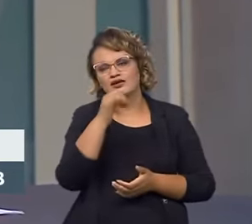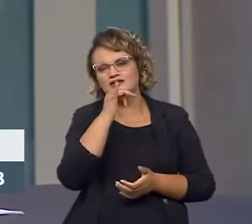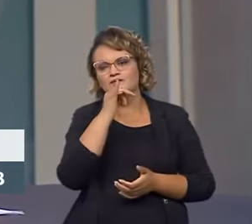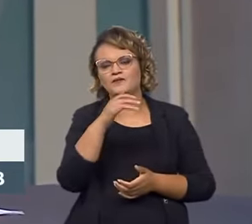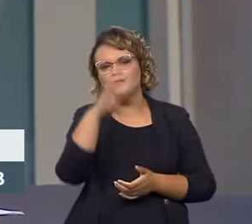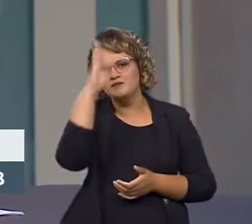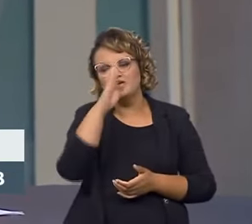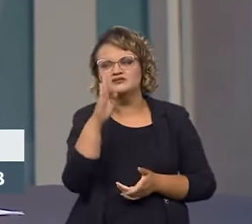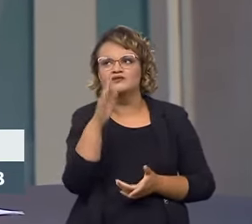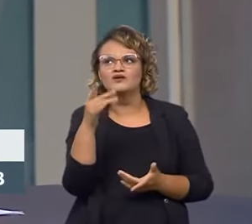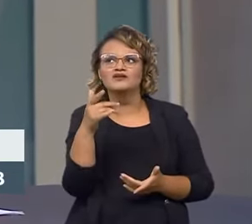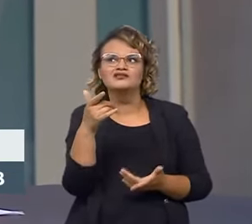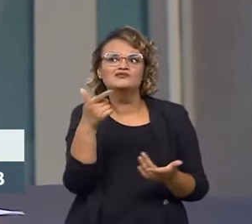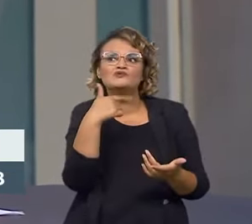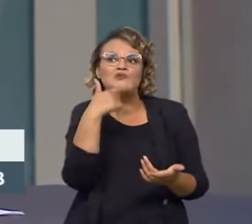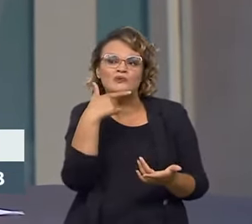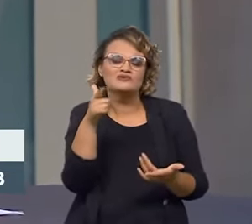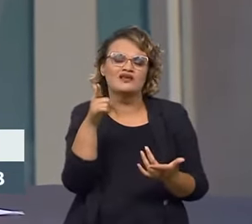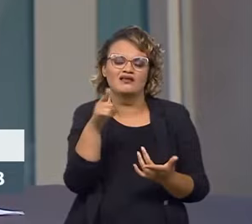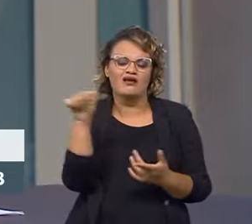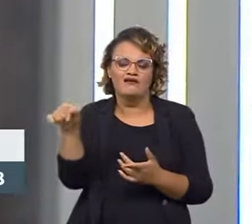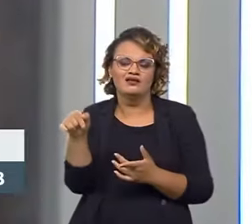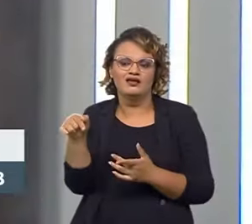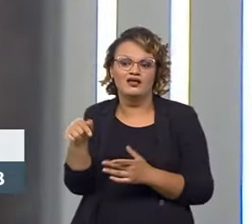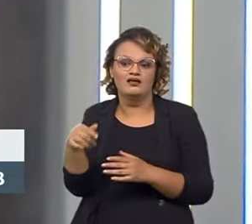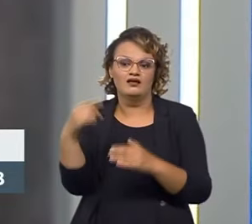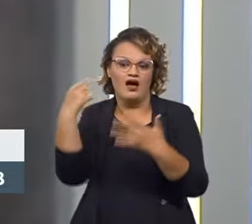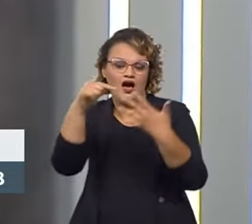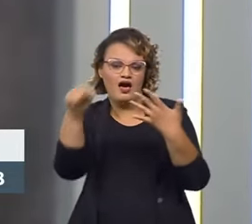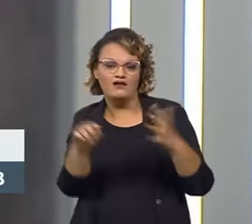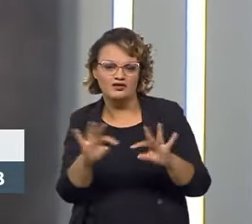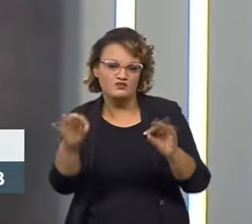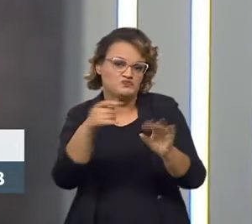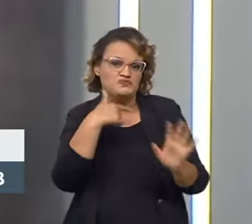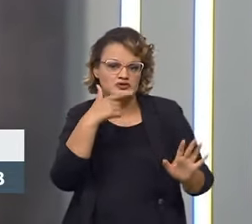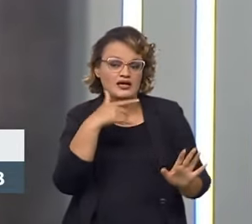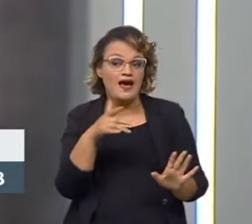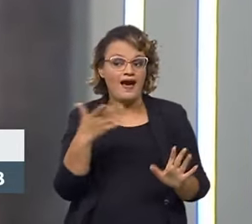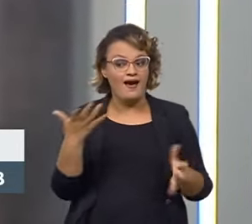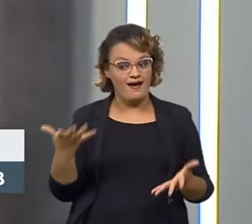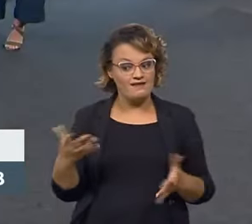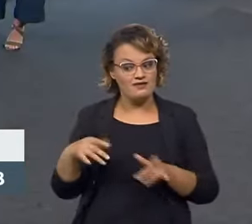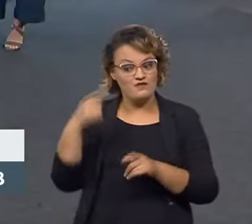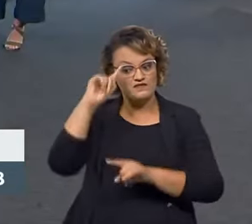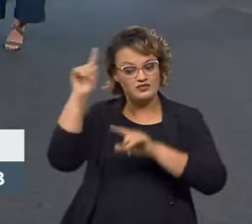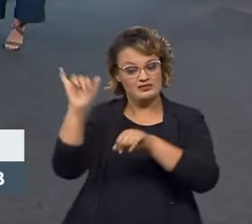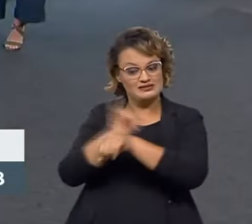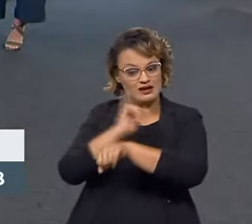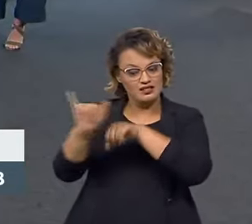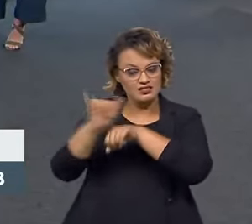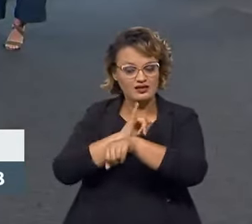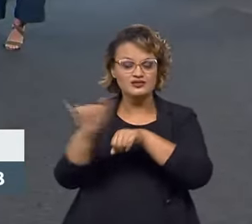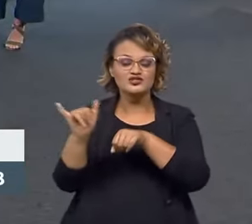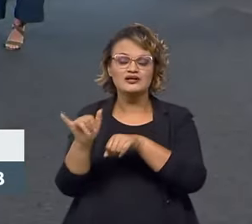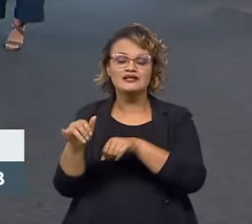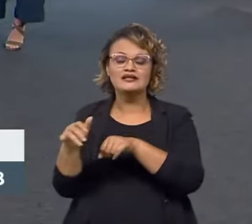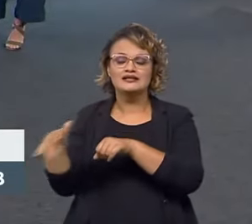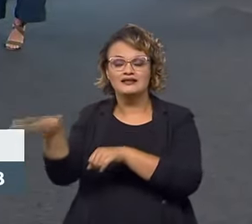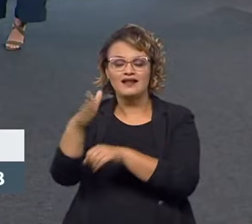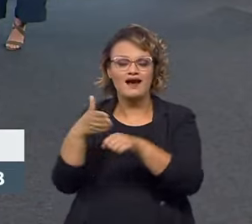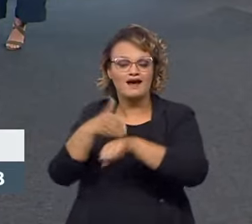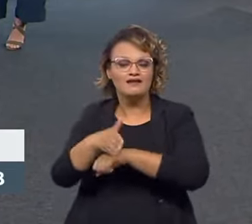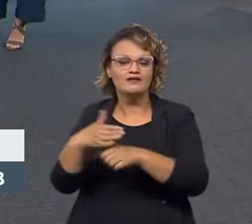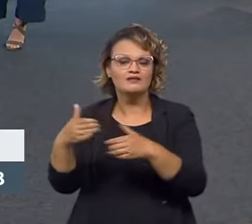Brasil não consegue atingir por algum motivo qualquer. Então, eu boto um mecanismo no regulamento que impede o acesso ao mercado.